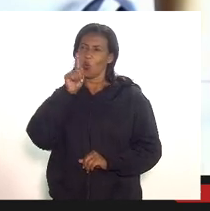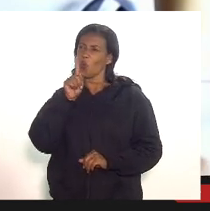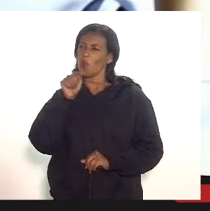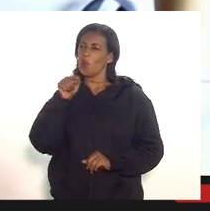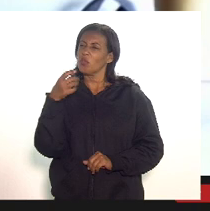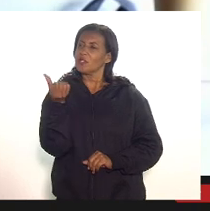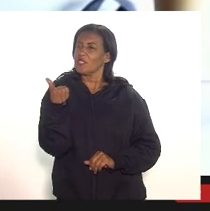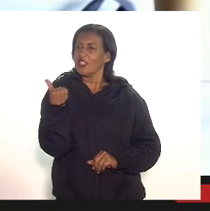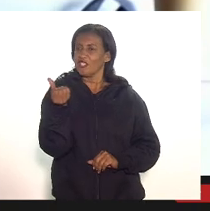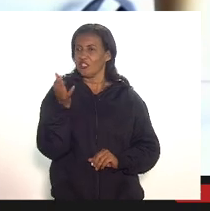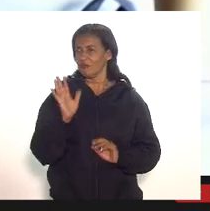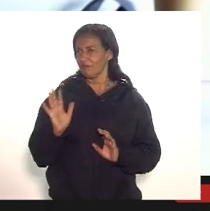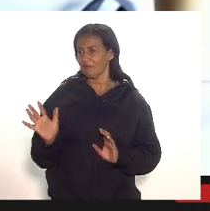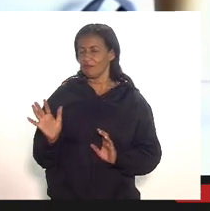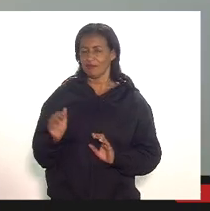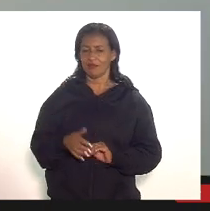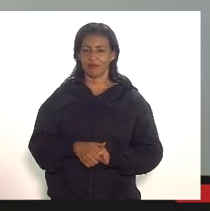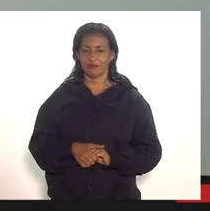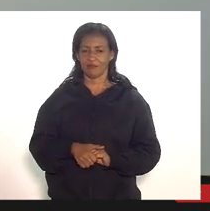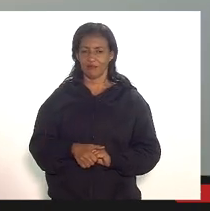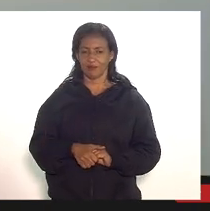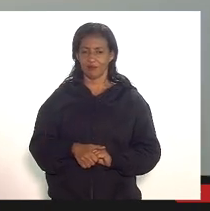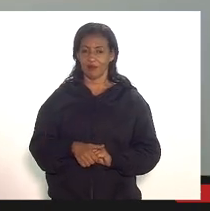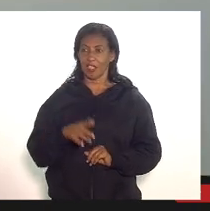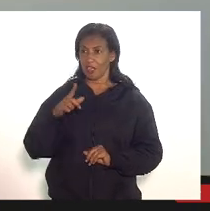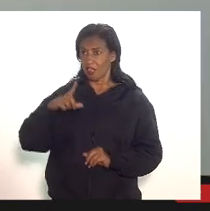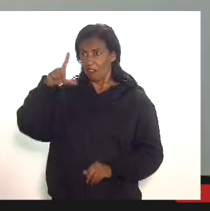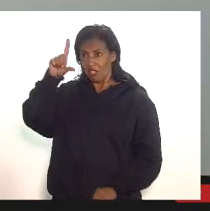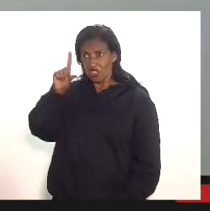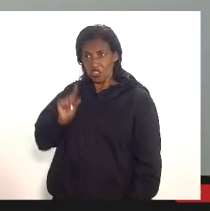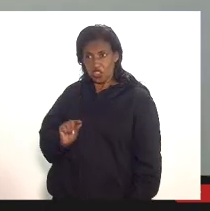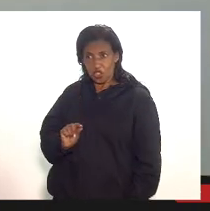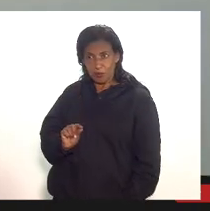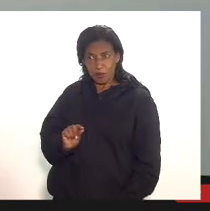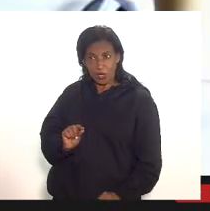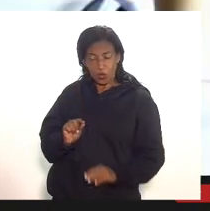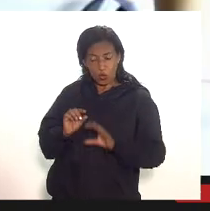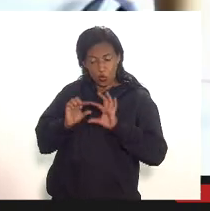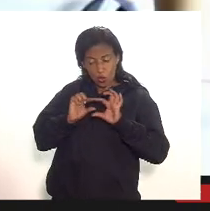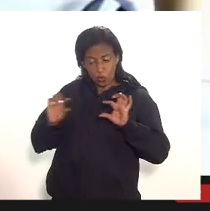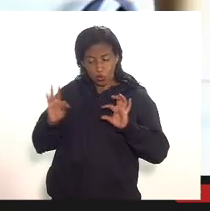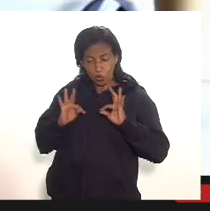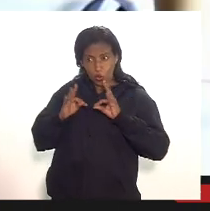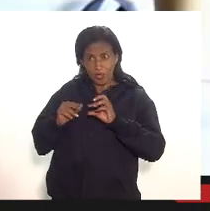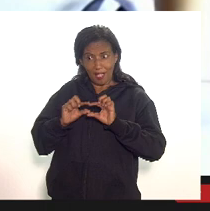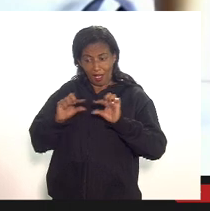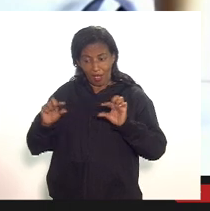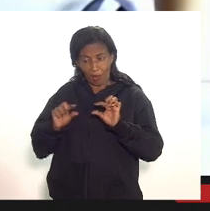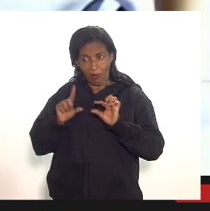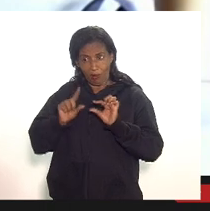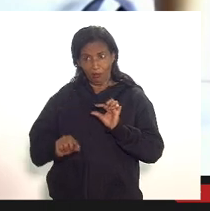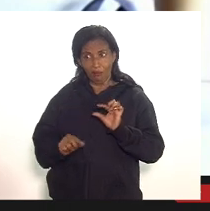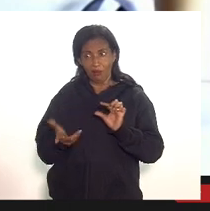então abatem integralmente pois abatem integralmente então